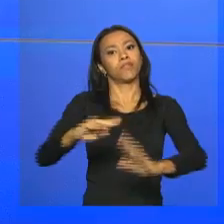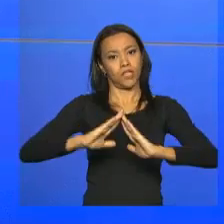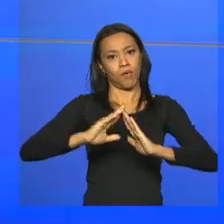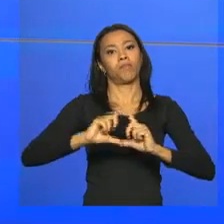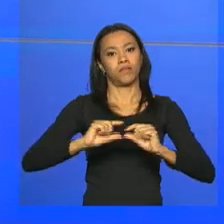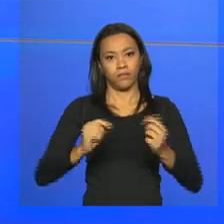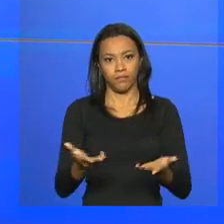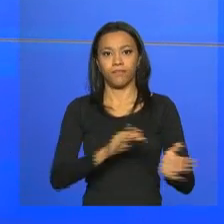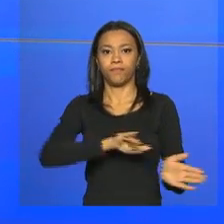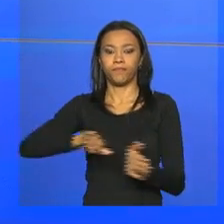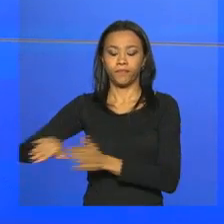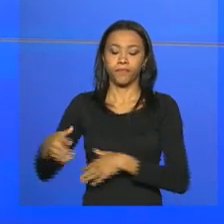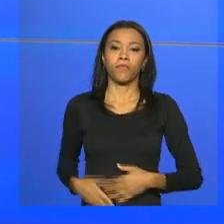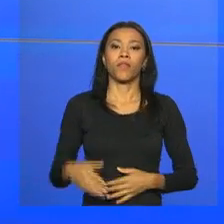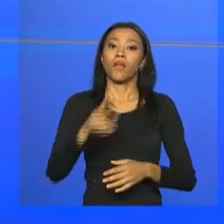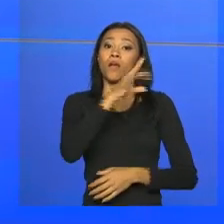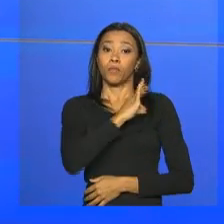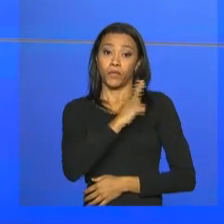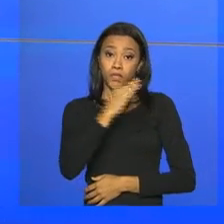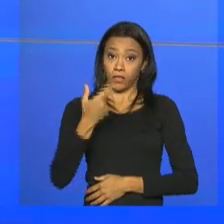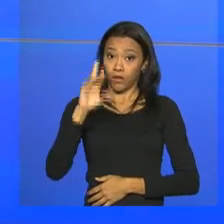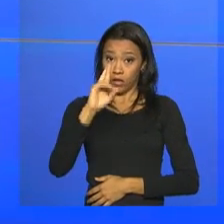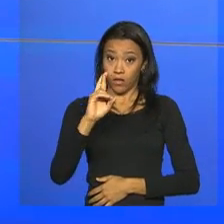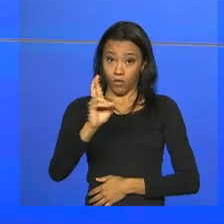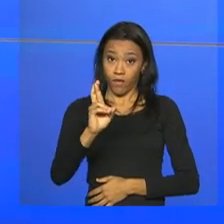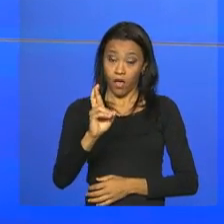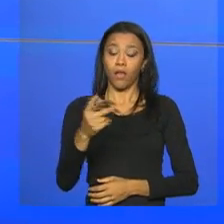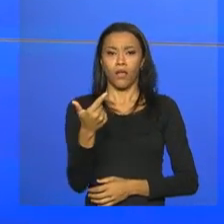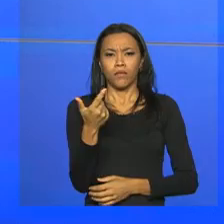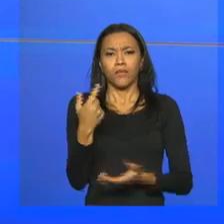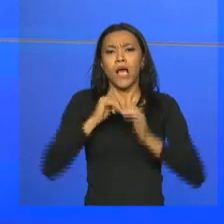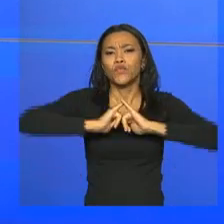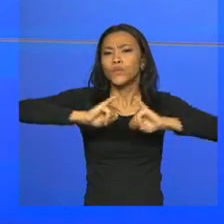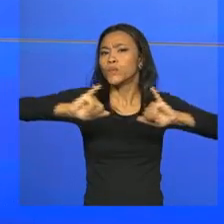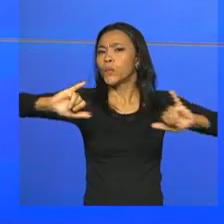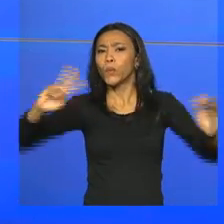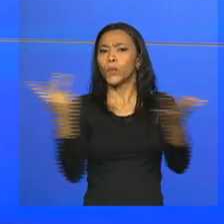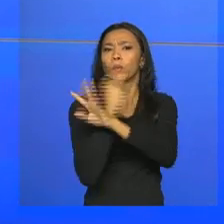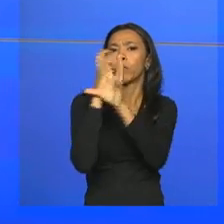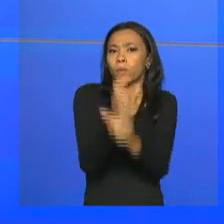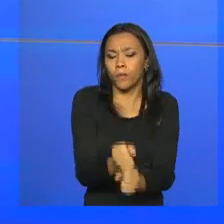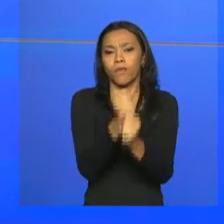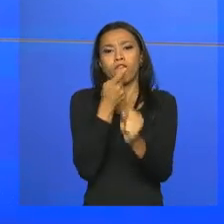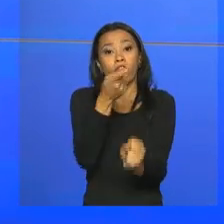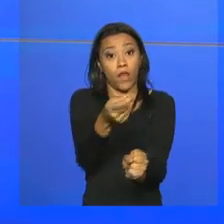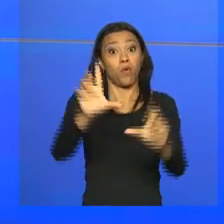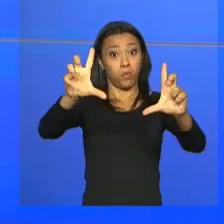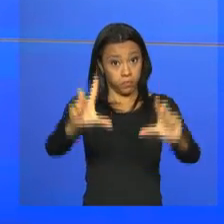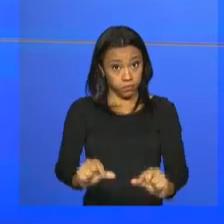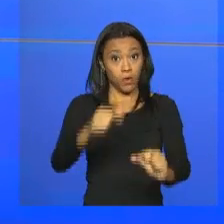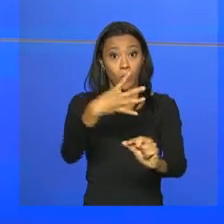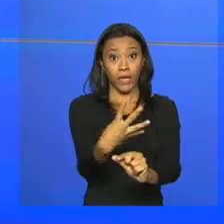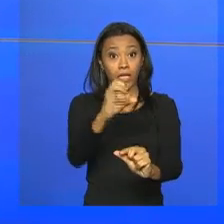A Polícia Rodoviária Federal divulgou um balanço inicial da Operação Carnaval deste ano. Os dados apontam a redução de